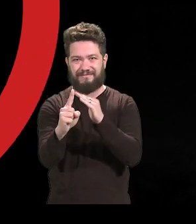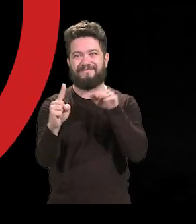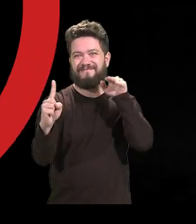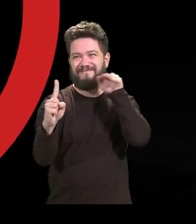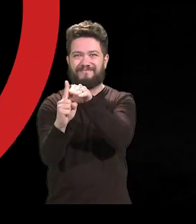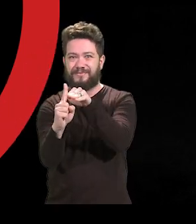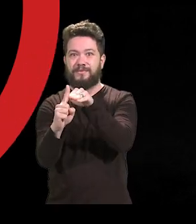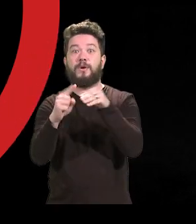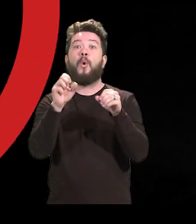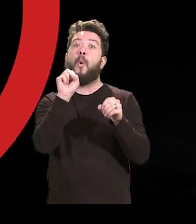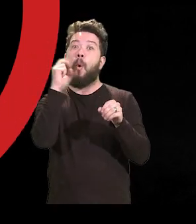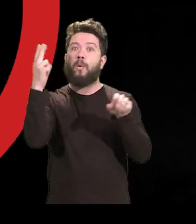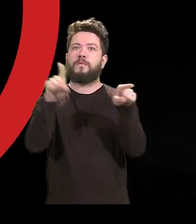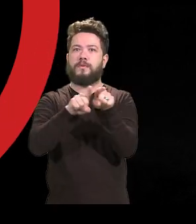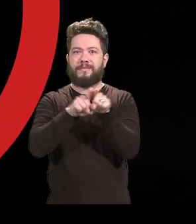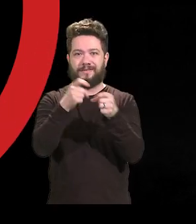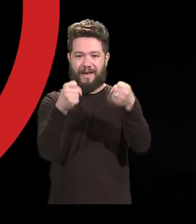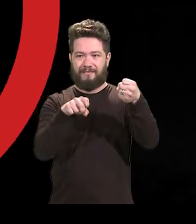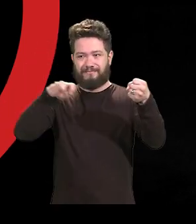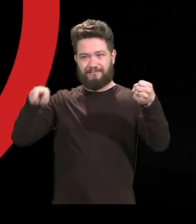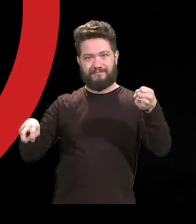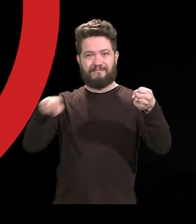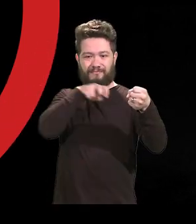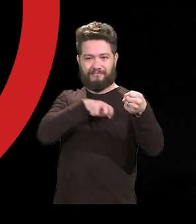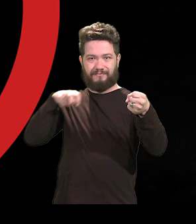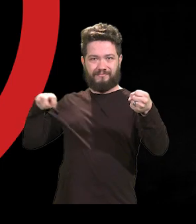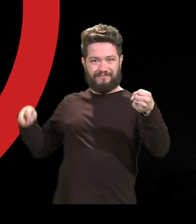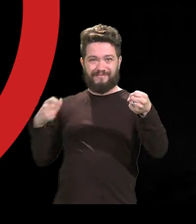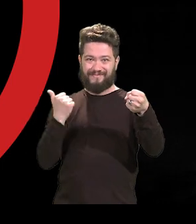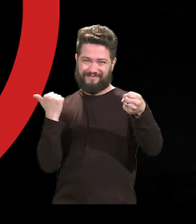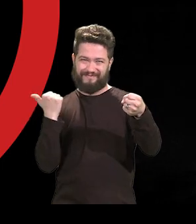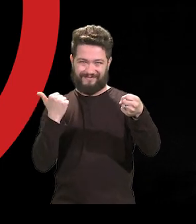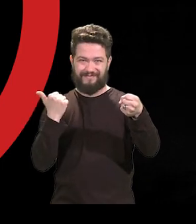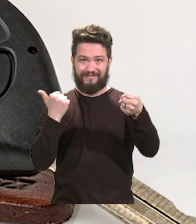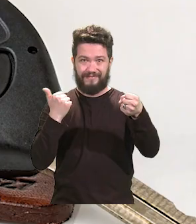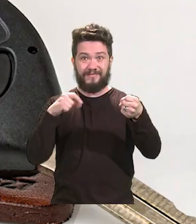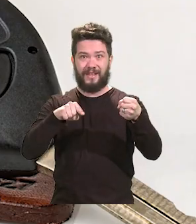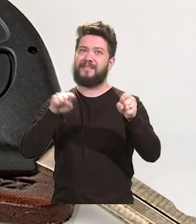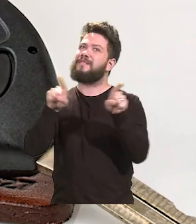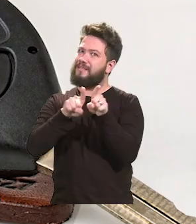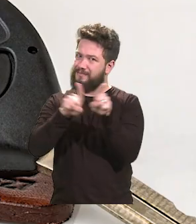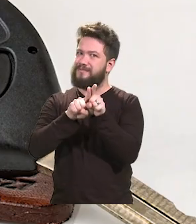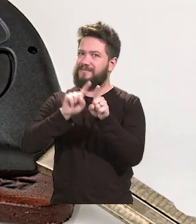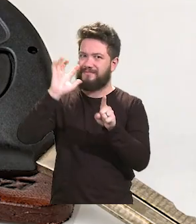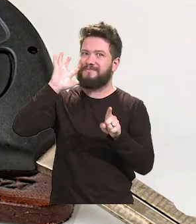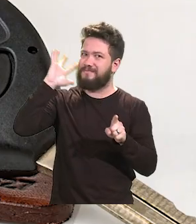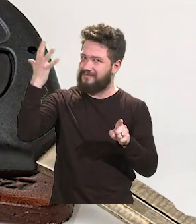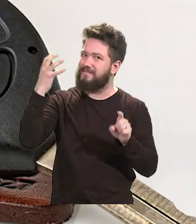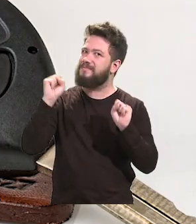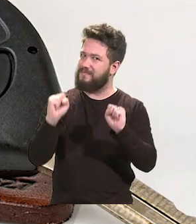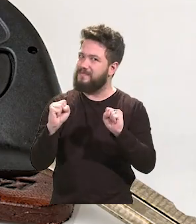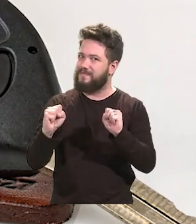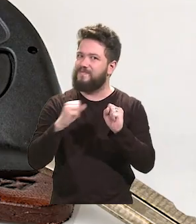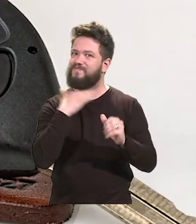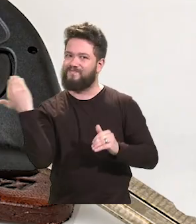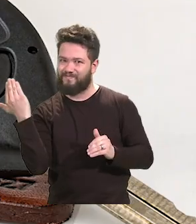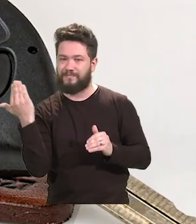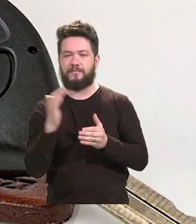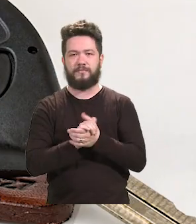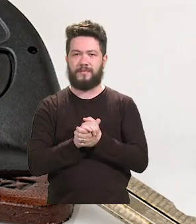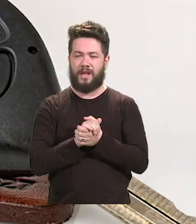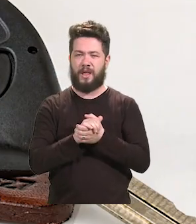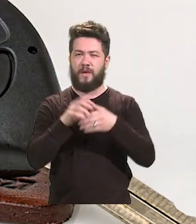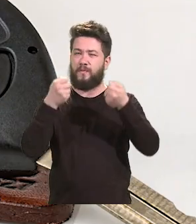perigo. É o caso dos passageiros, também conhecidos como caronas. Vou te dizer um dos motivos pelos quais a